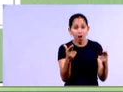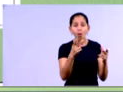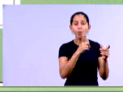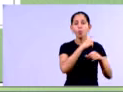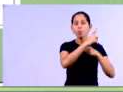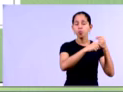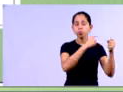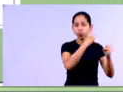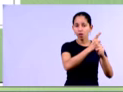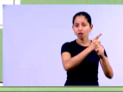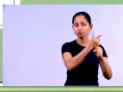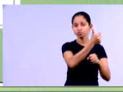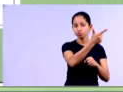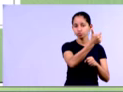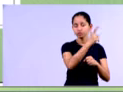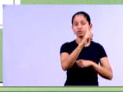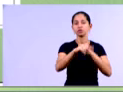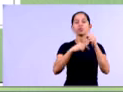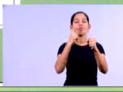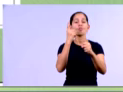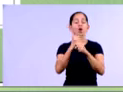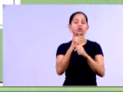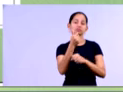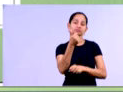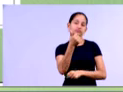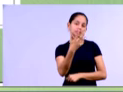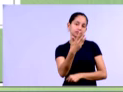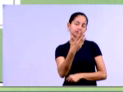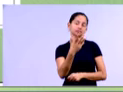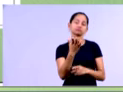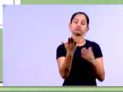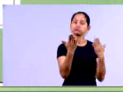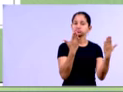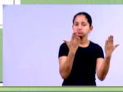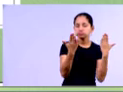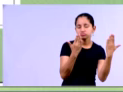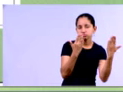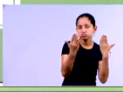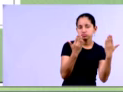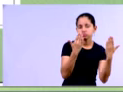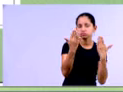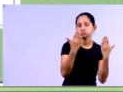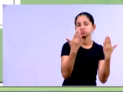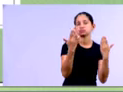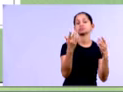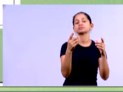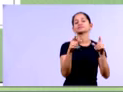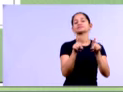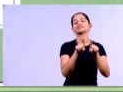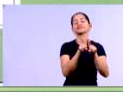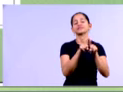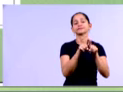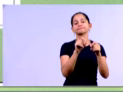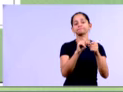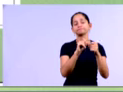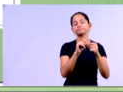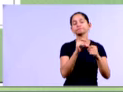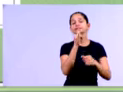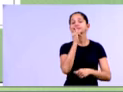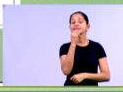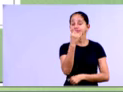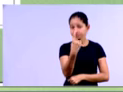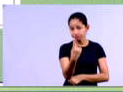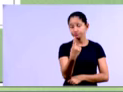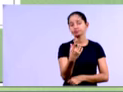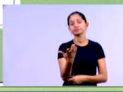2012, né, o que nós vamos fazer é comparar uma conta com a outra, receita líquida de 2012 com a receita líquida de 2013, por exemplo,